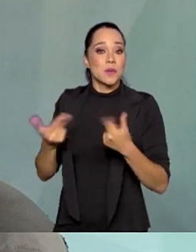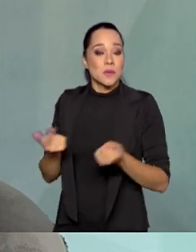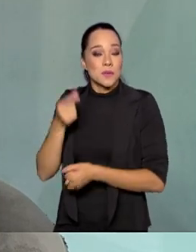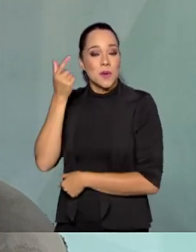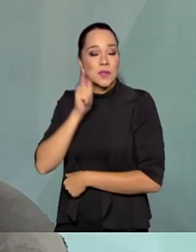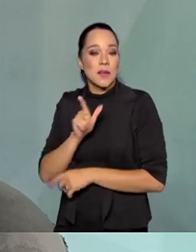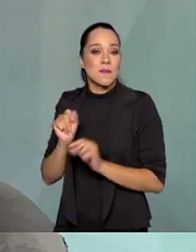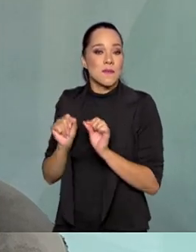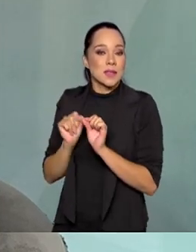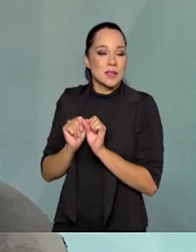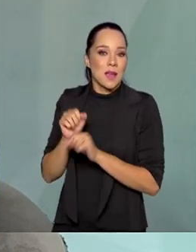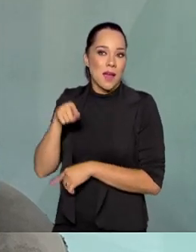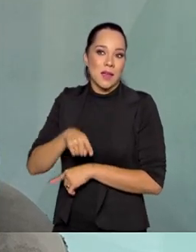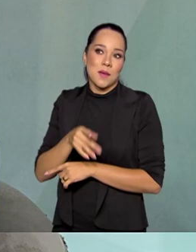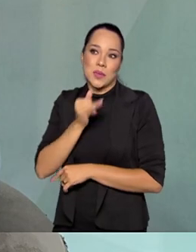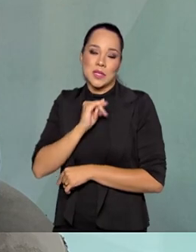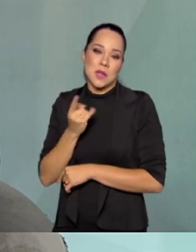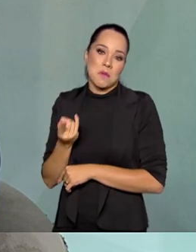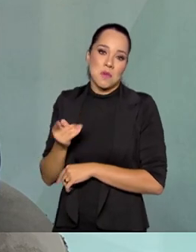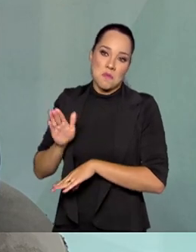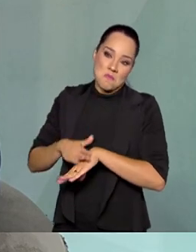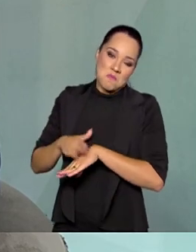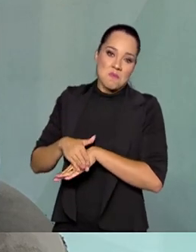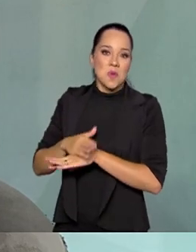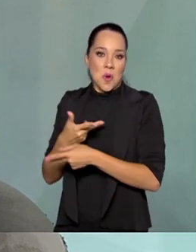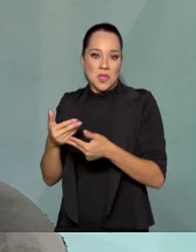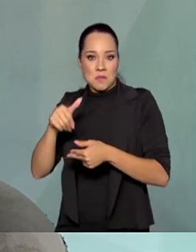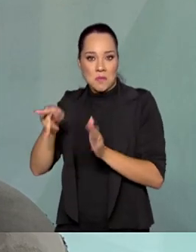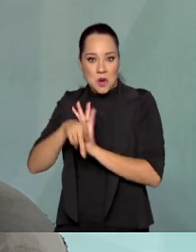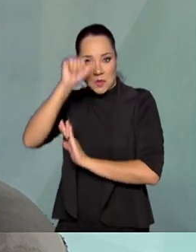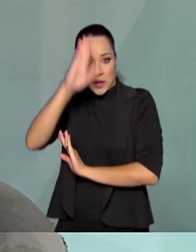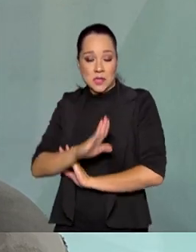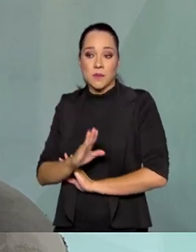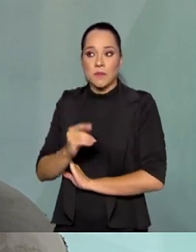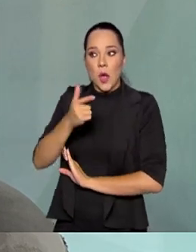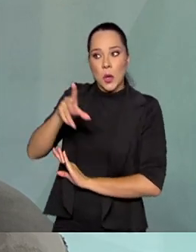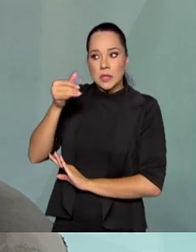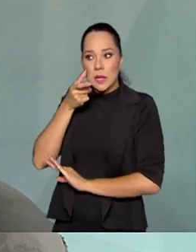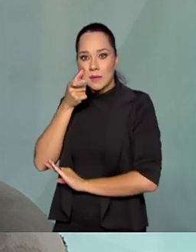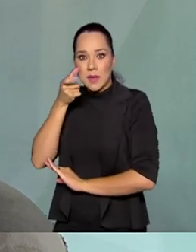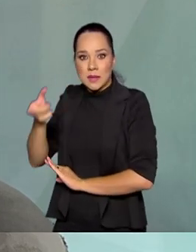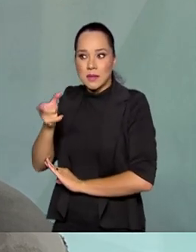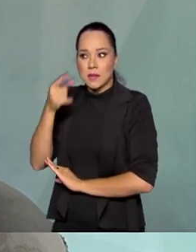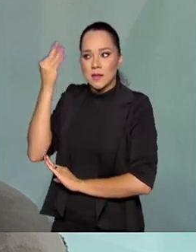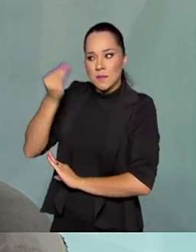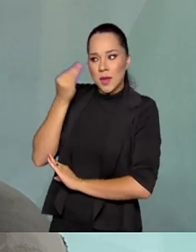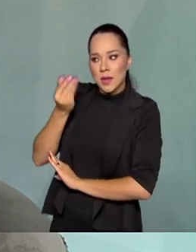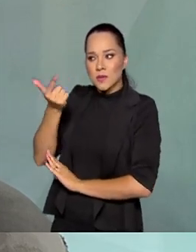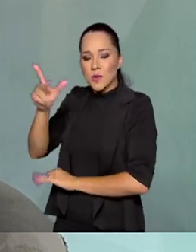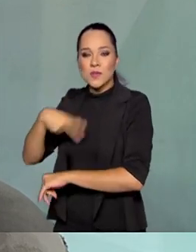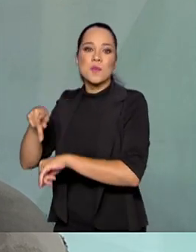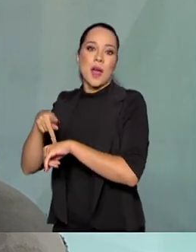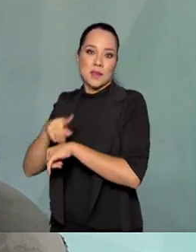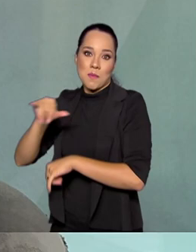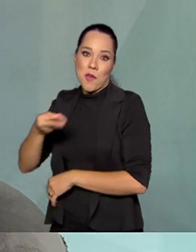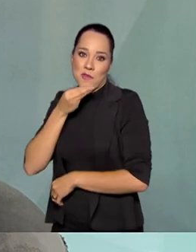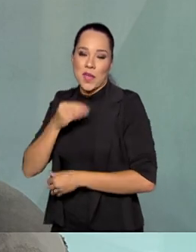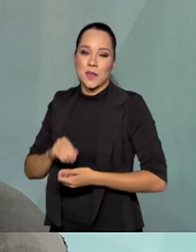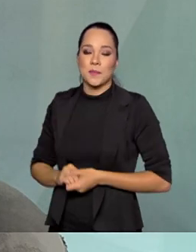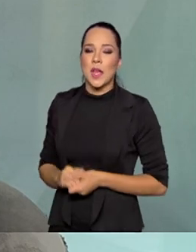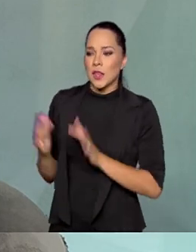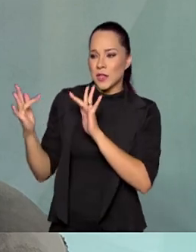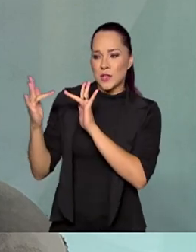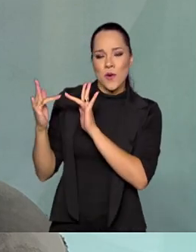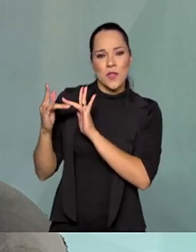podemos fazer aqui com os nossos próprios meios, outras é interessante que nós aproveitemos a experiência de outros países. Então, nós temos um